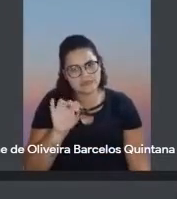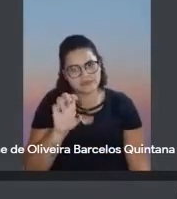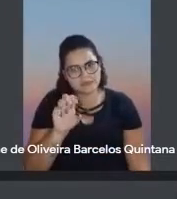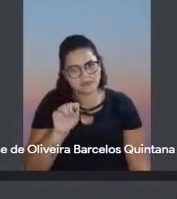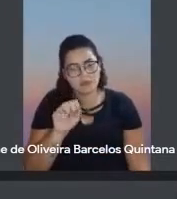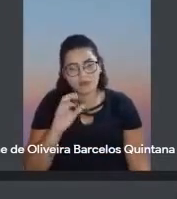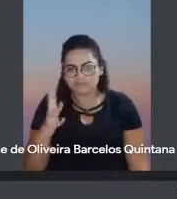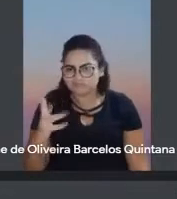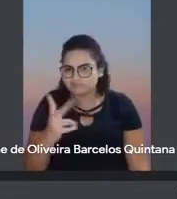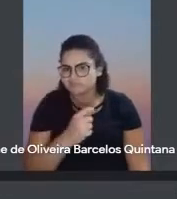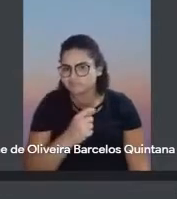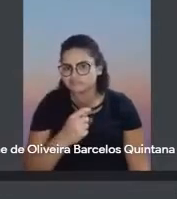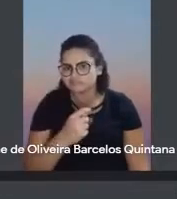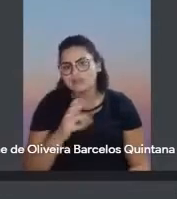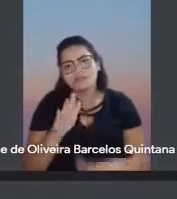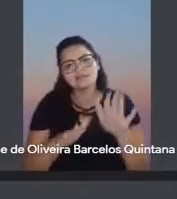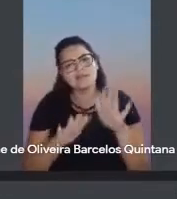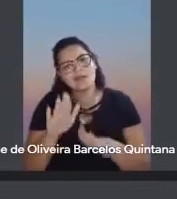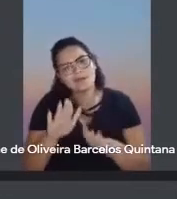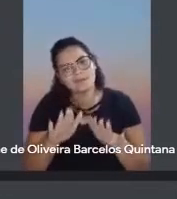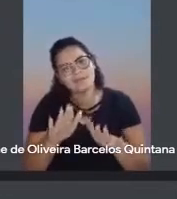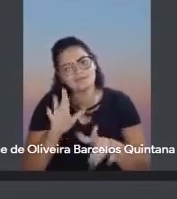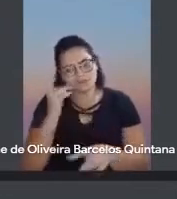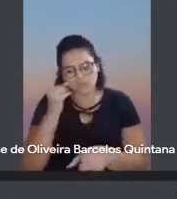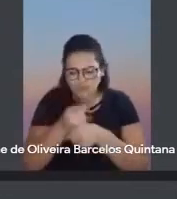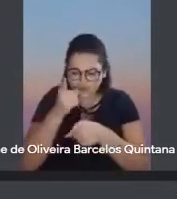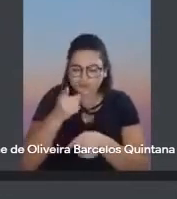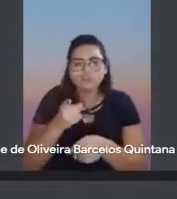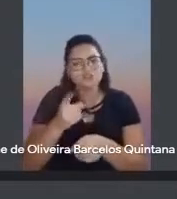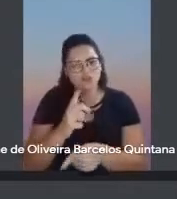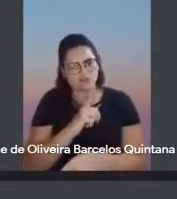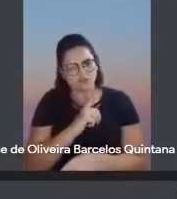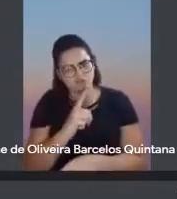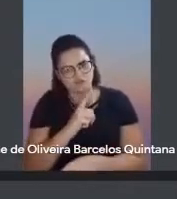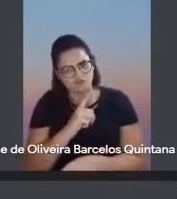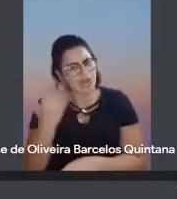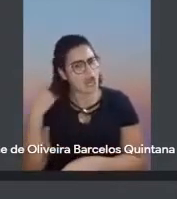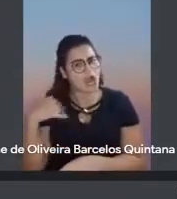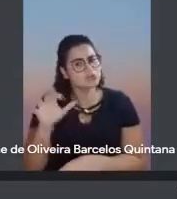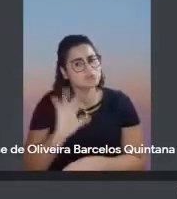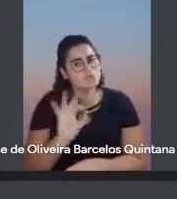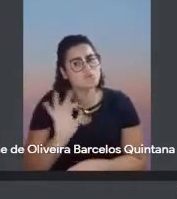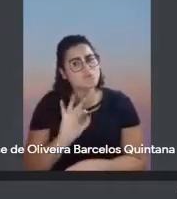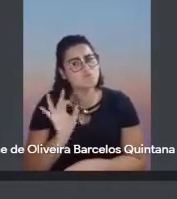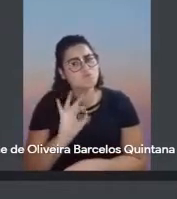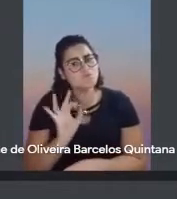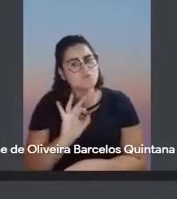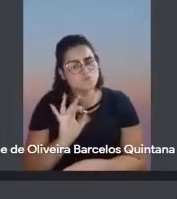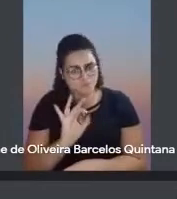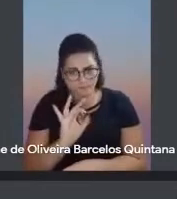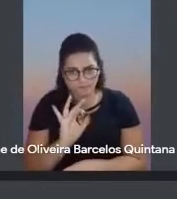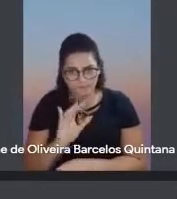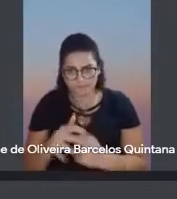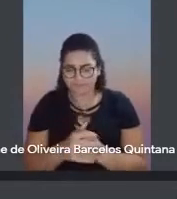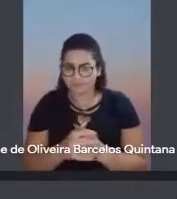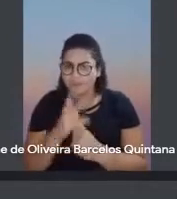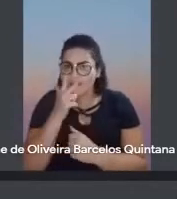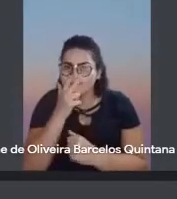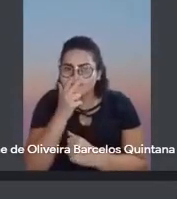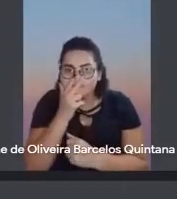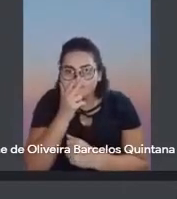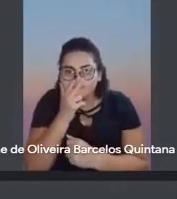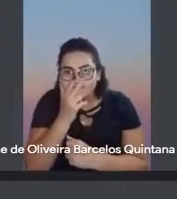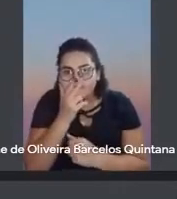dependendo de como você está, você descobre alguma coisa que você nunca tinha visto, que você nunca tinha, assim, parece que você está lendo uma coisa